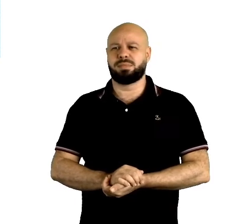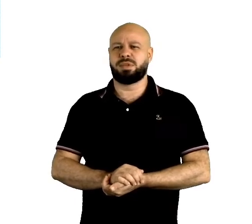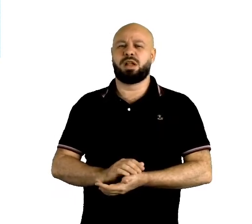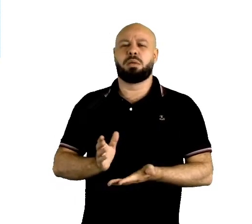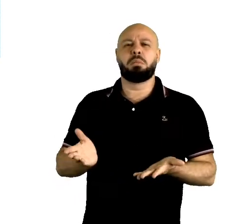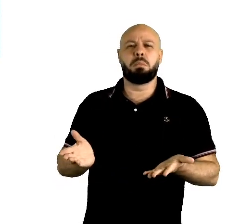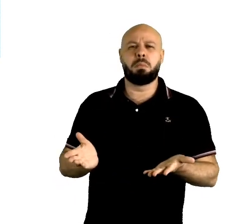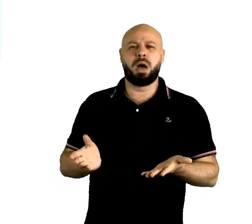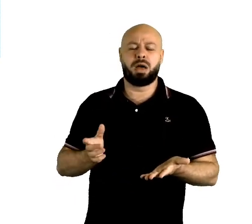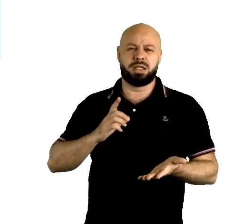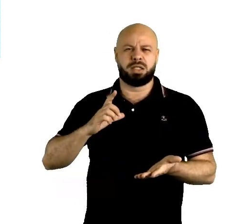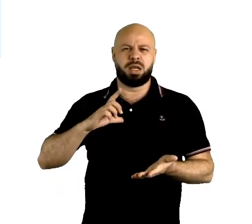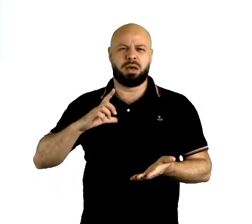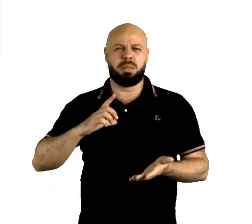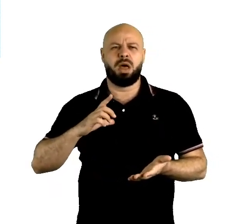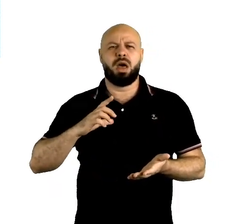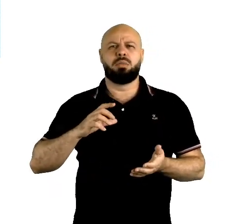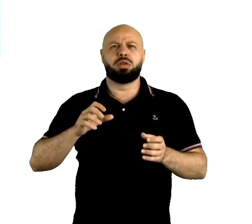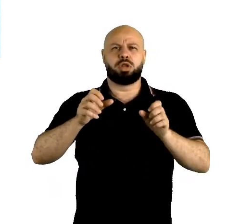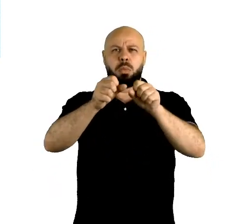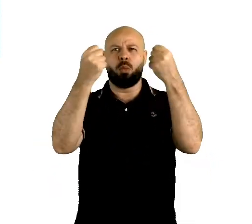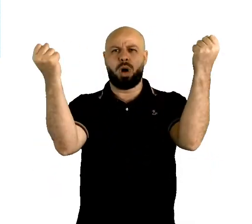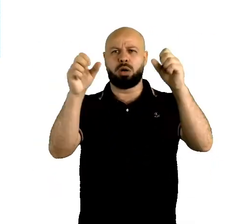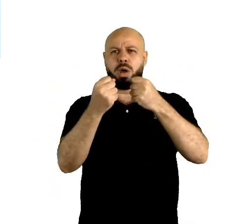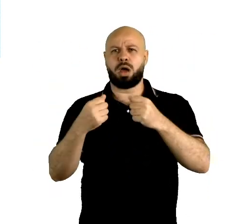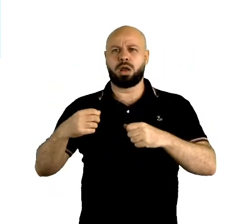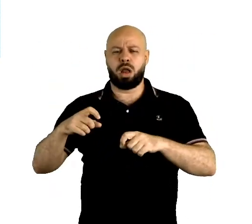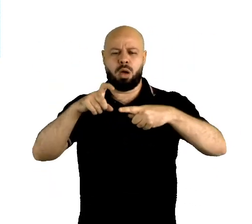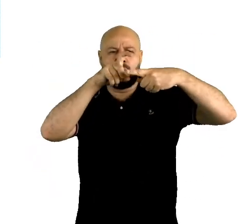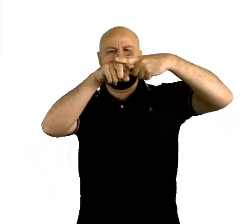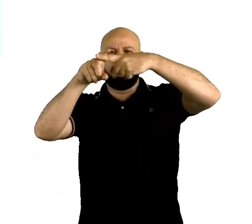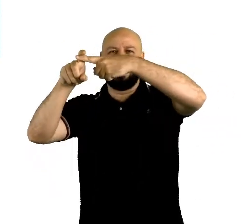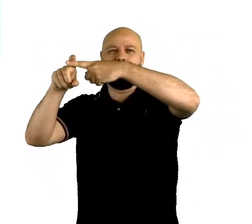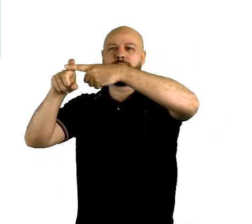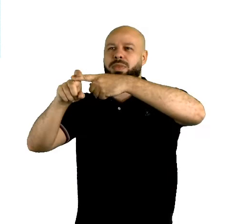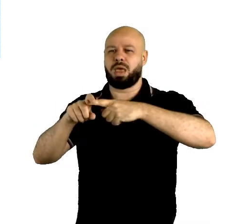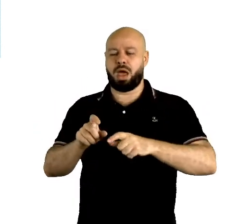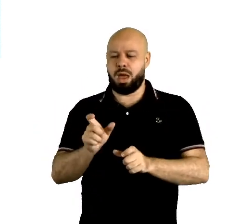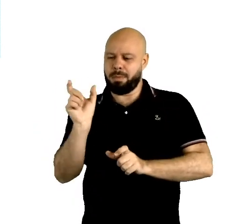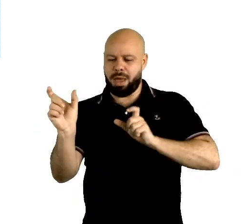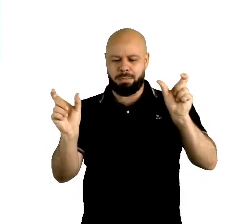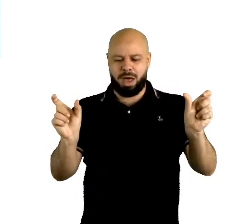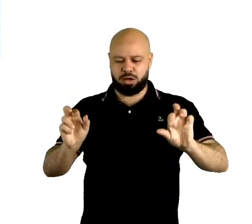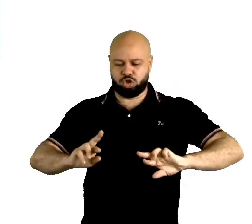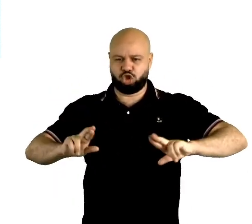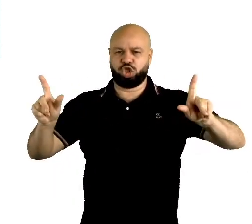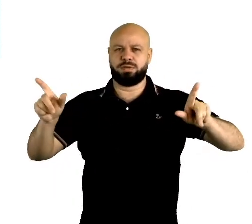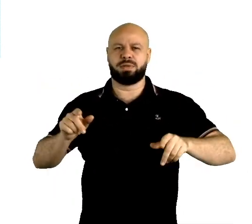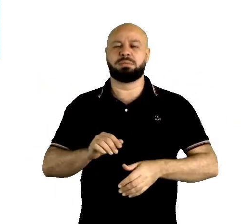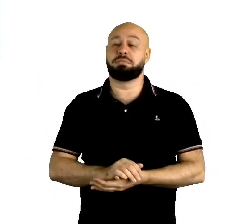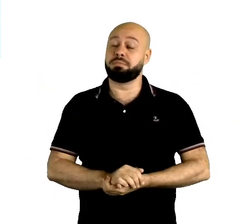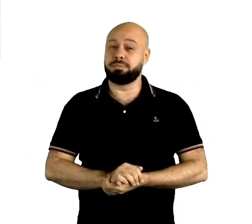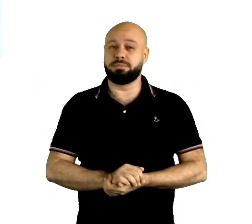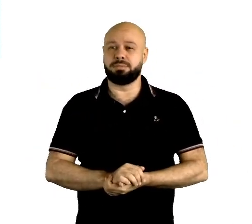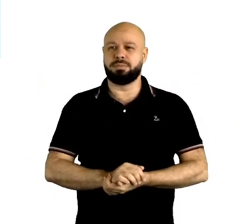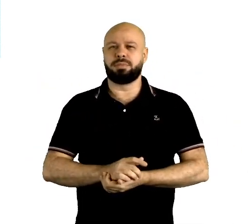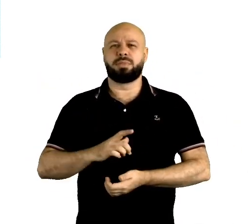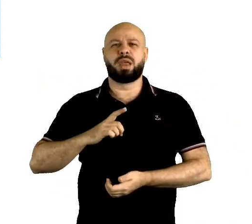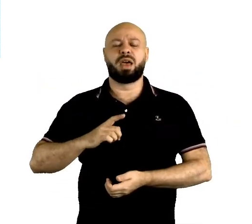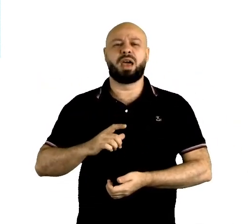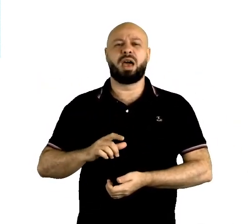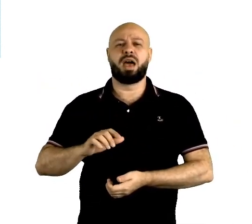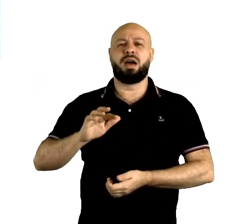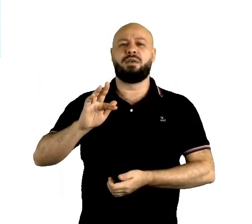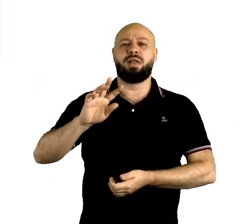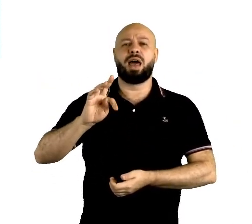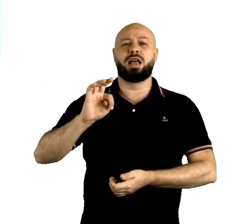closet, que é o guarda-louça, o armário, o guarda-roupa, né? O armário onde você coloca suas coisas. Temos também flat, que eu